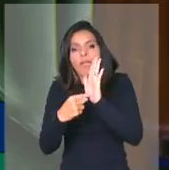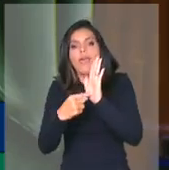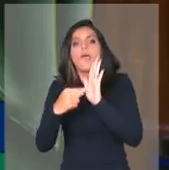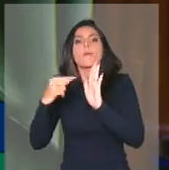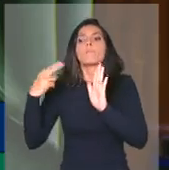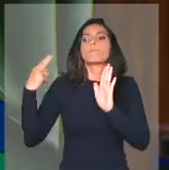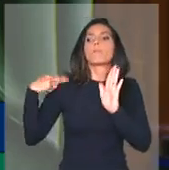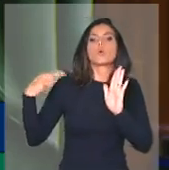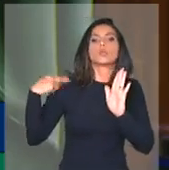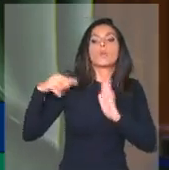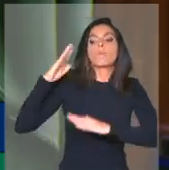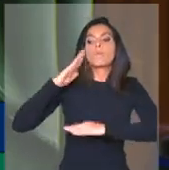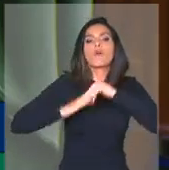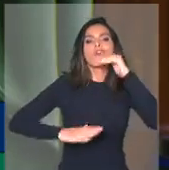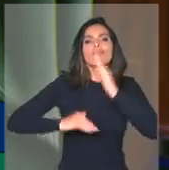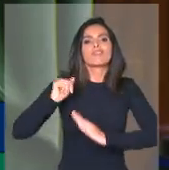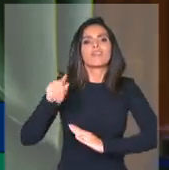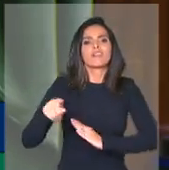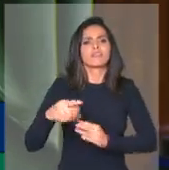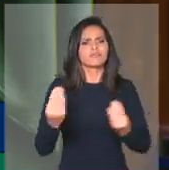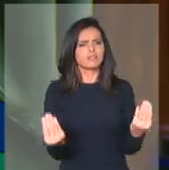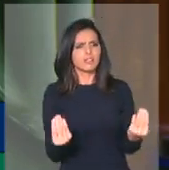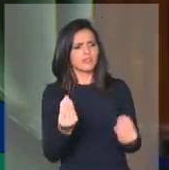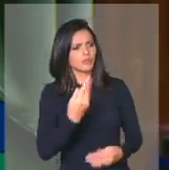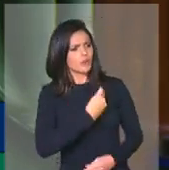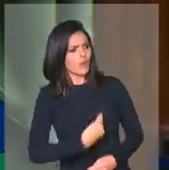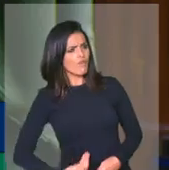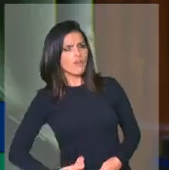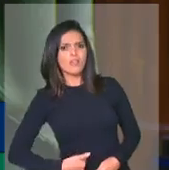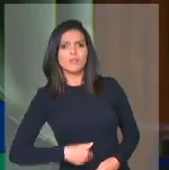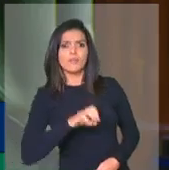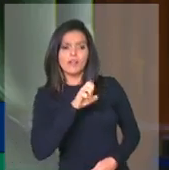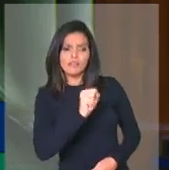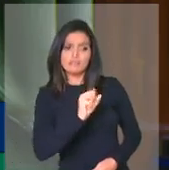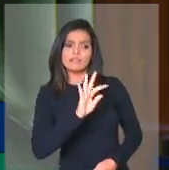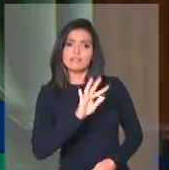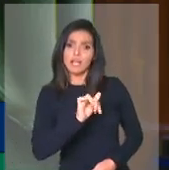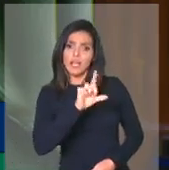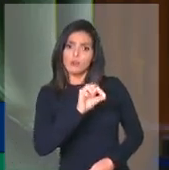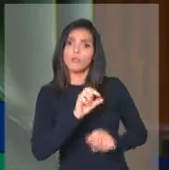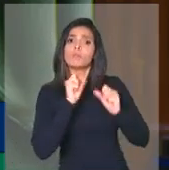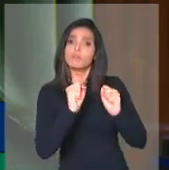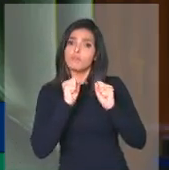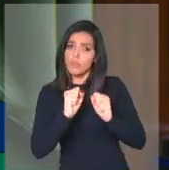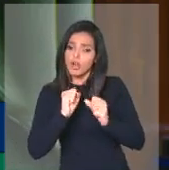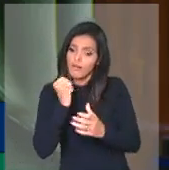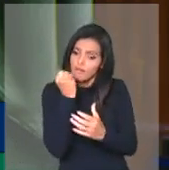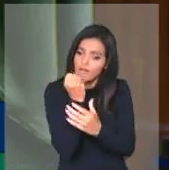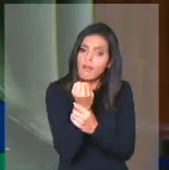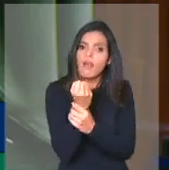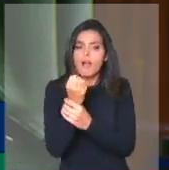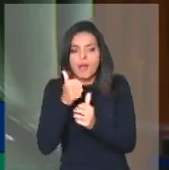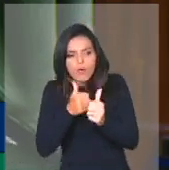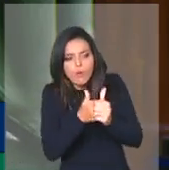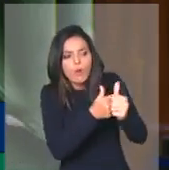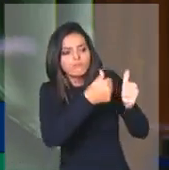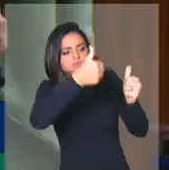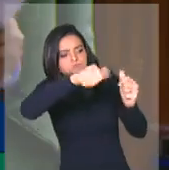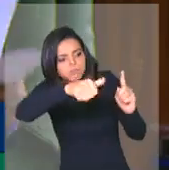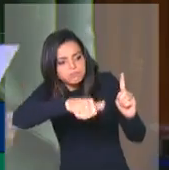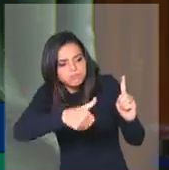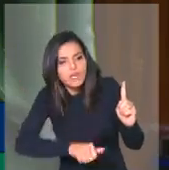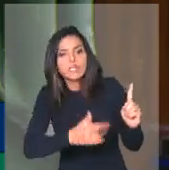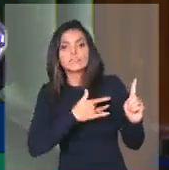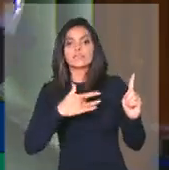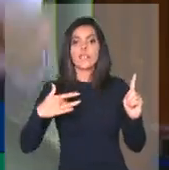custa a um Estado brasileiro garantir um acompanhamento à saúde? Hoje, muitos motoristas estão